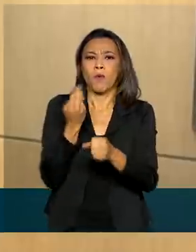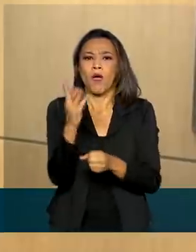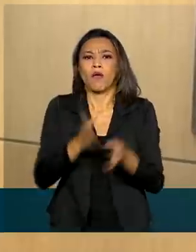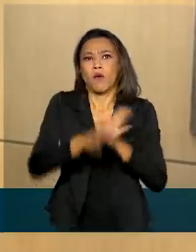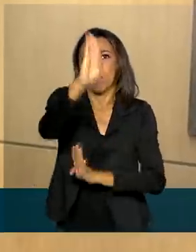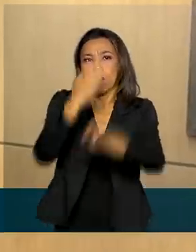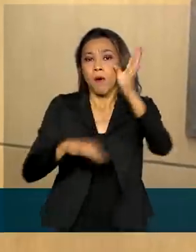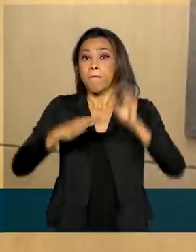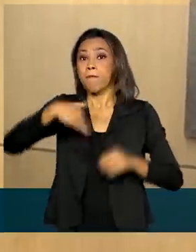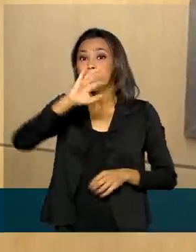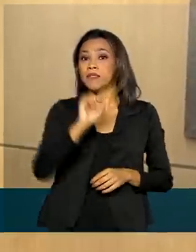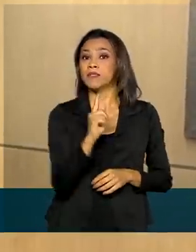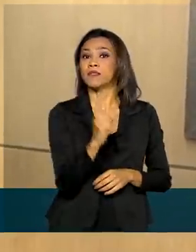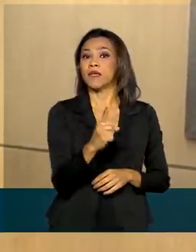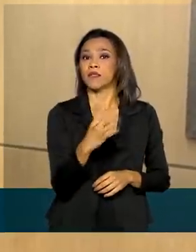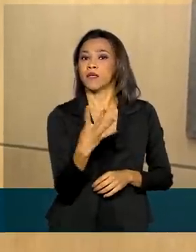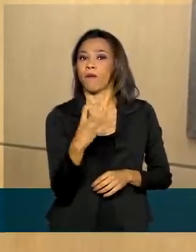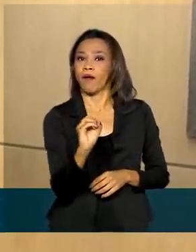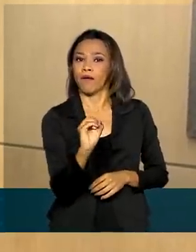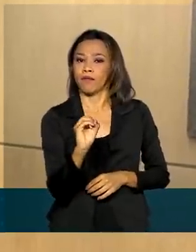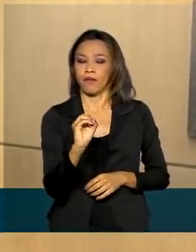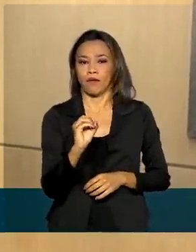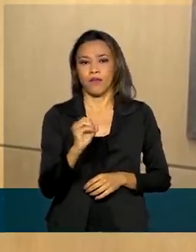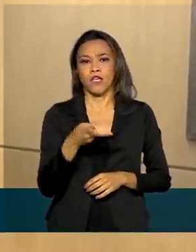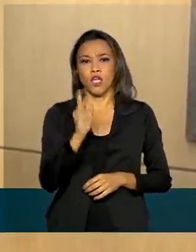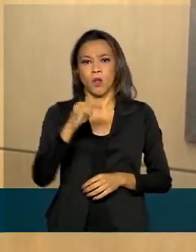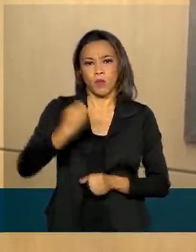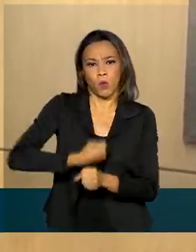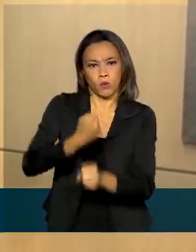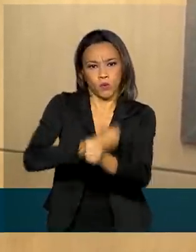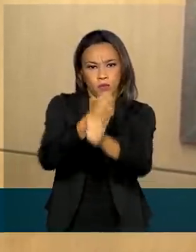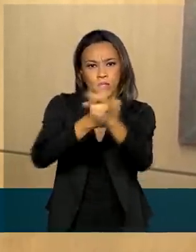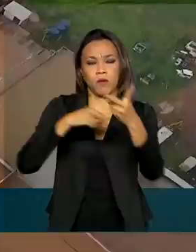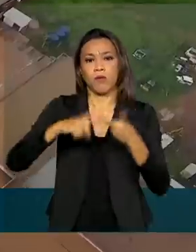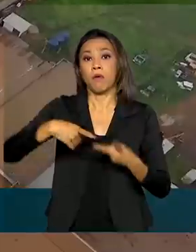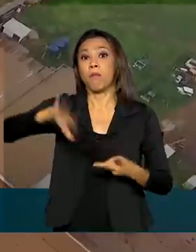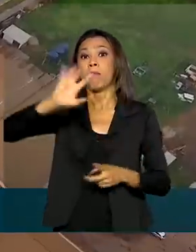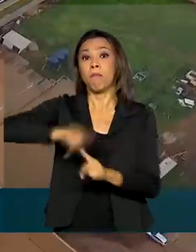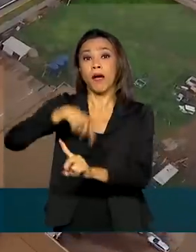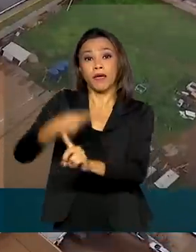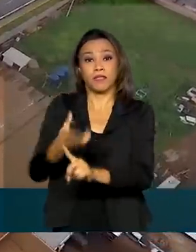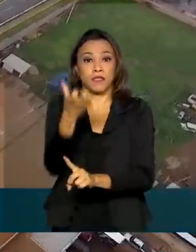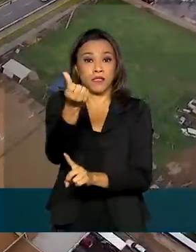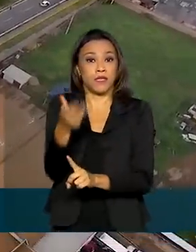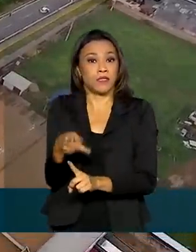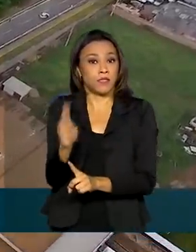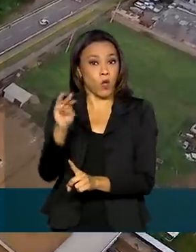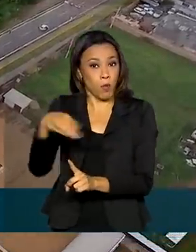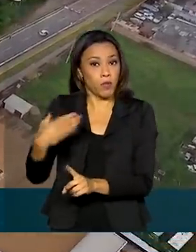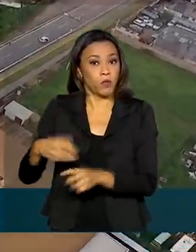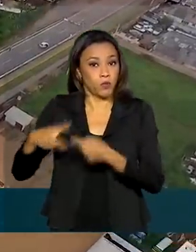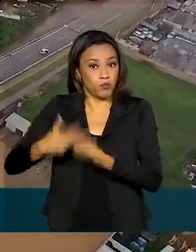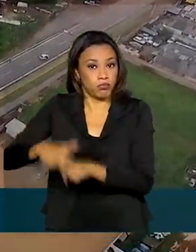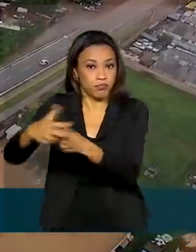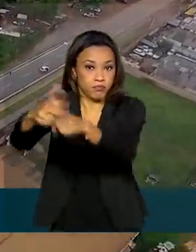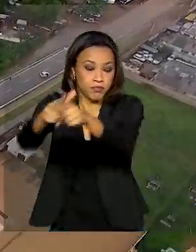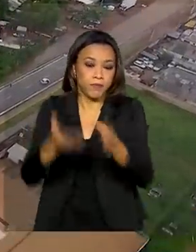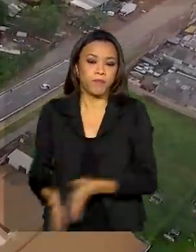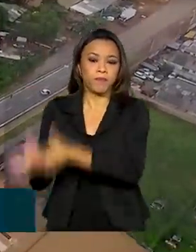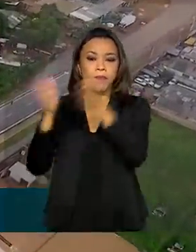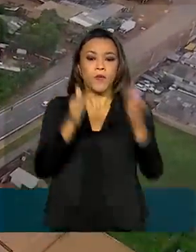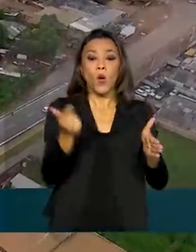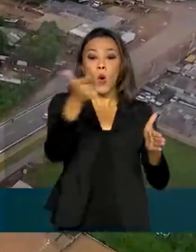mais de 140 quilômetros de construção, mais de 600 quilômetros de restauração. Outras obras entregues pelo DENIT em